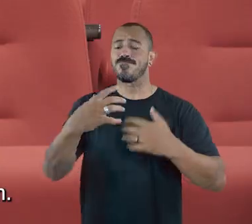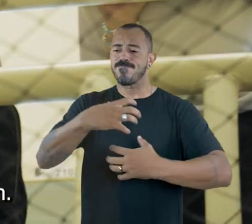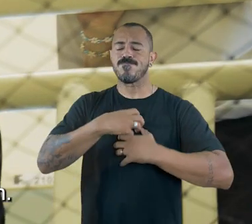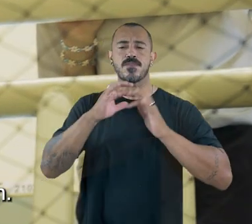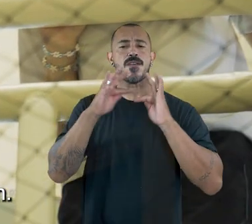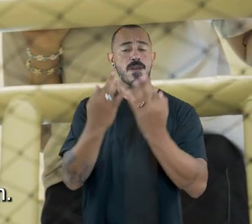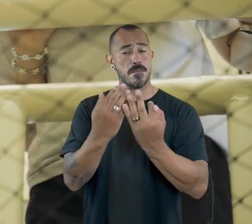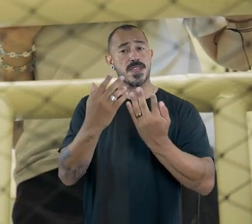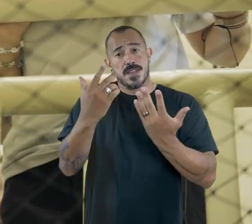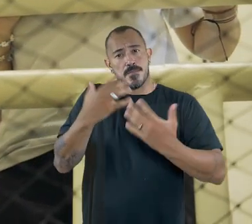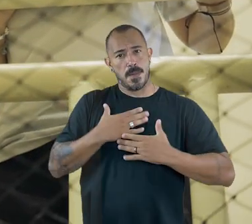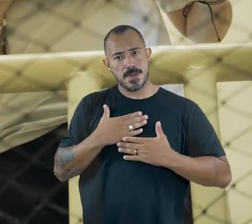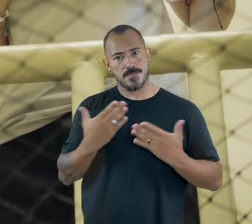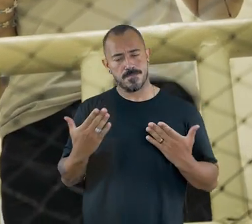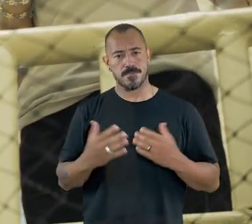uma família pra mim.